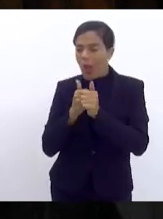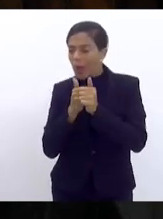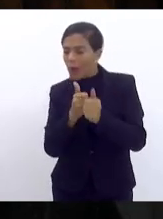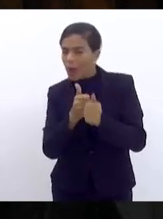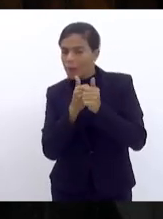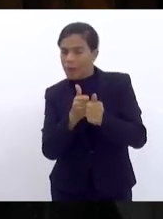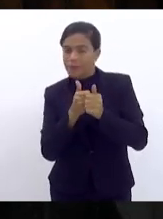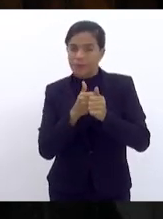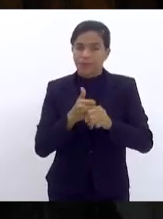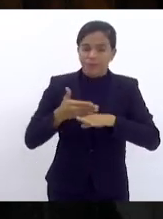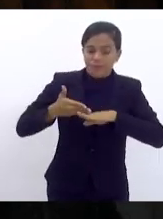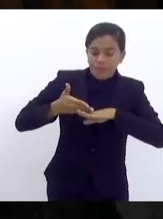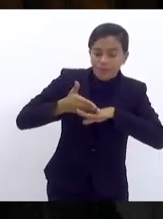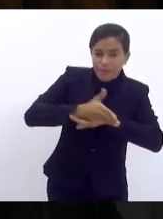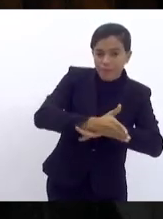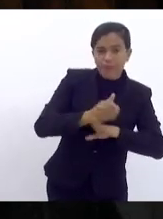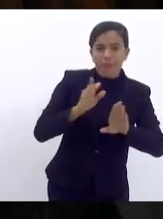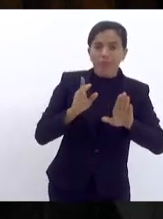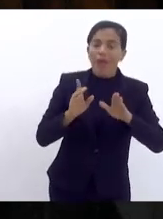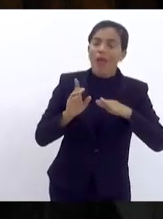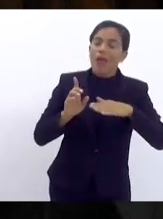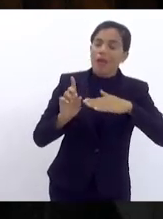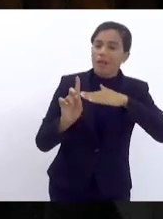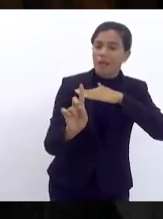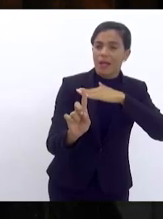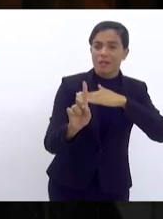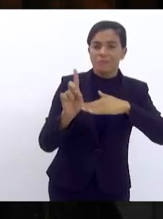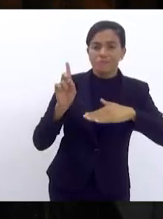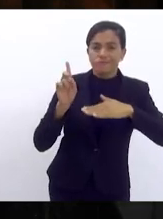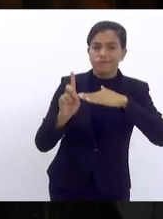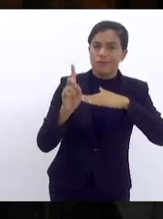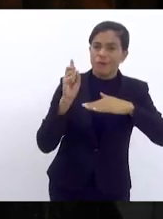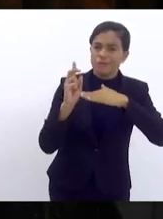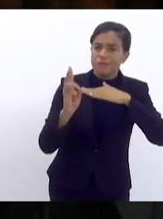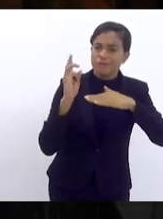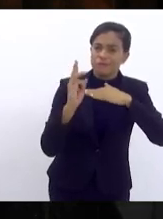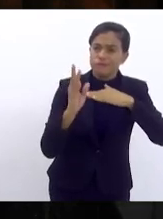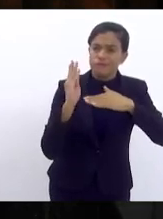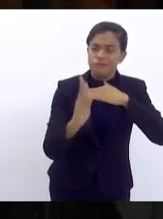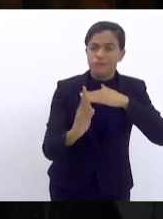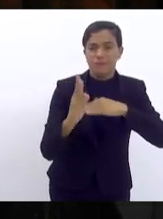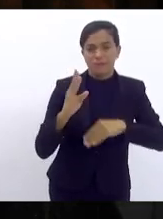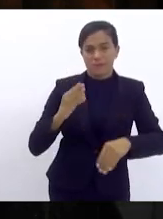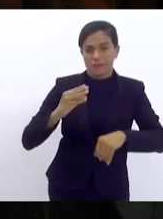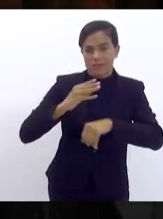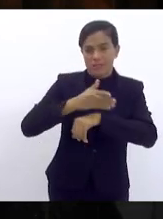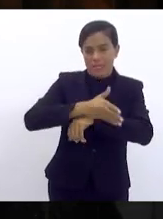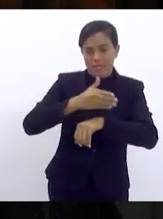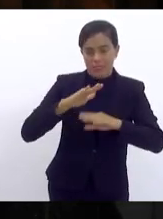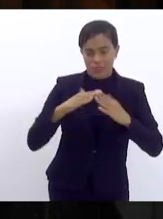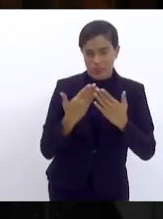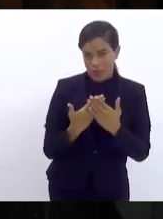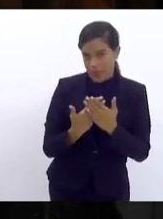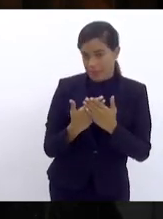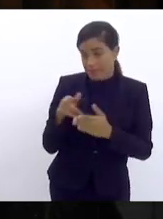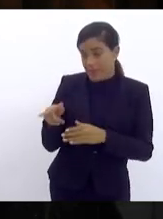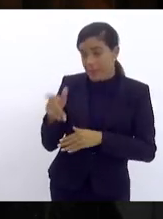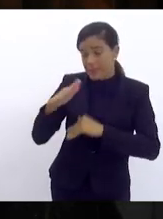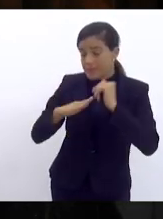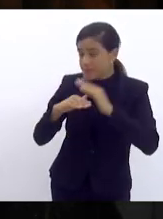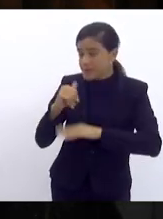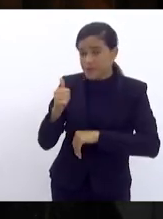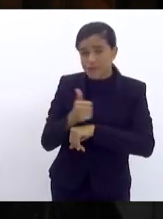da entrada do fluxo de pessoas nas nossas escolas esses profissionais são fundamentais